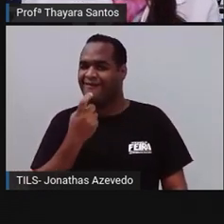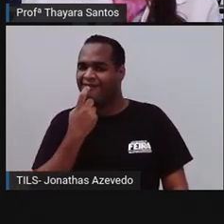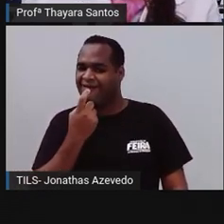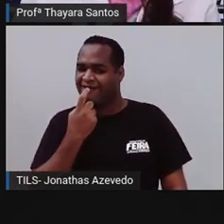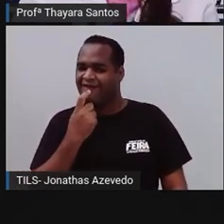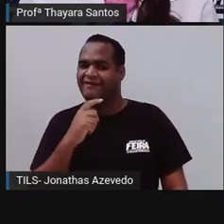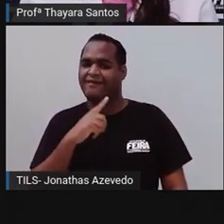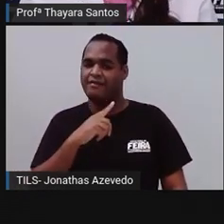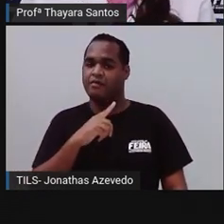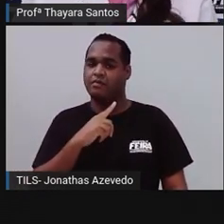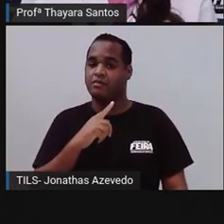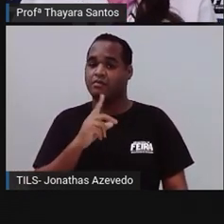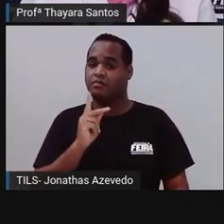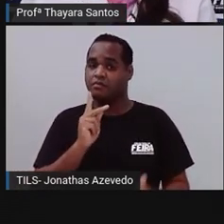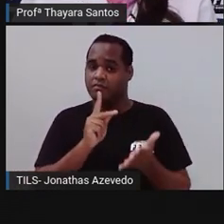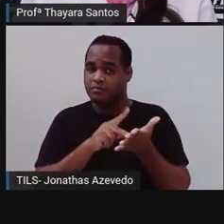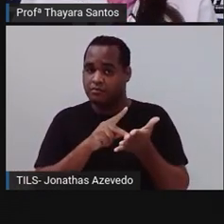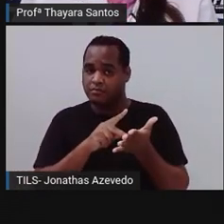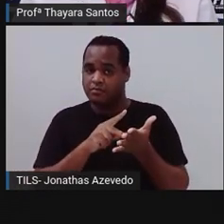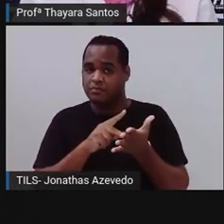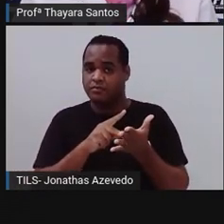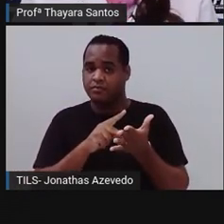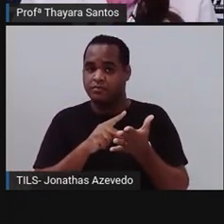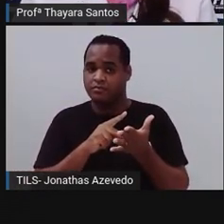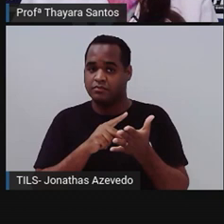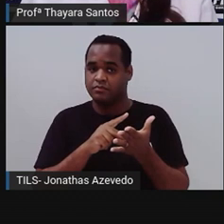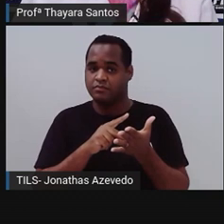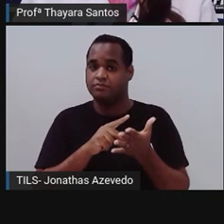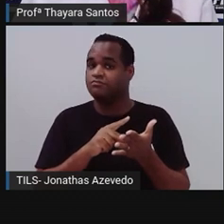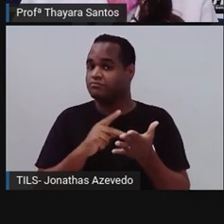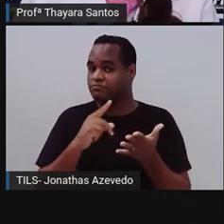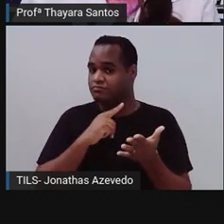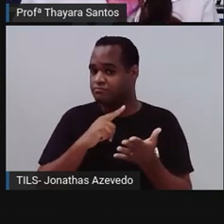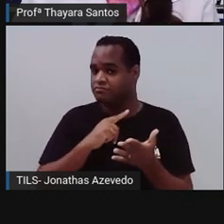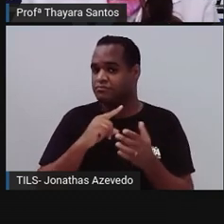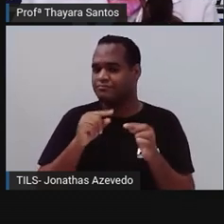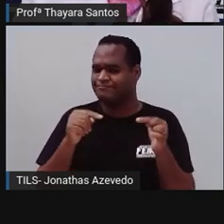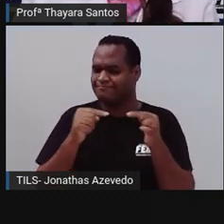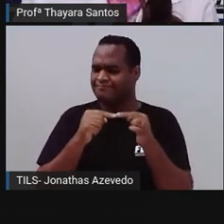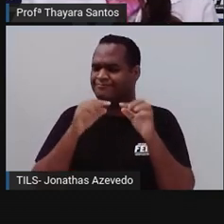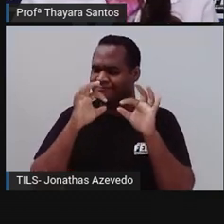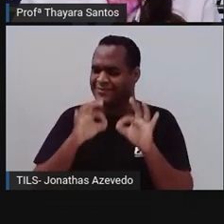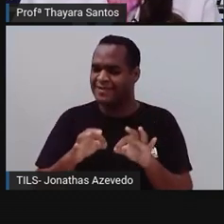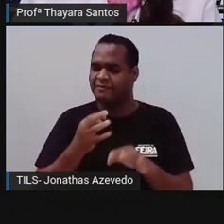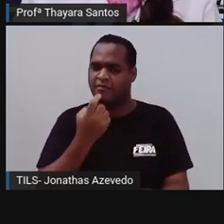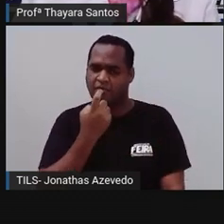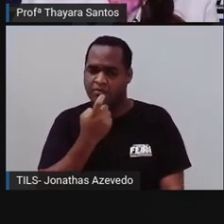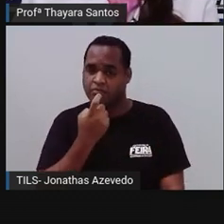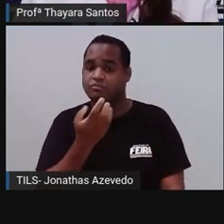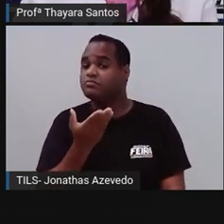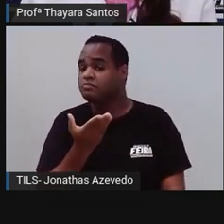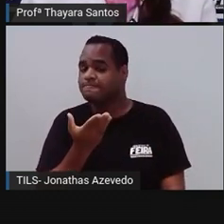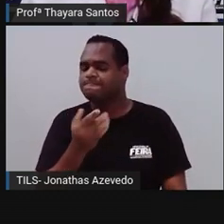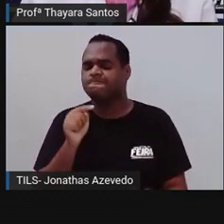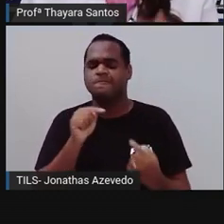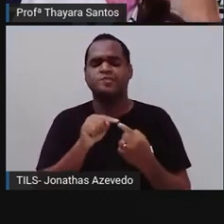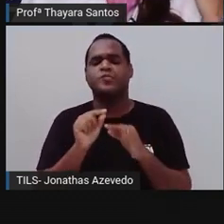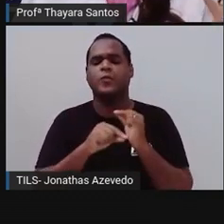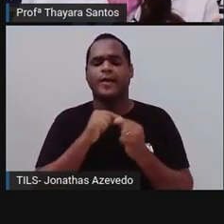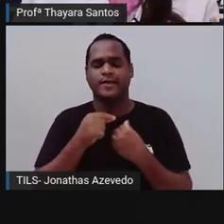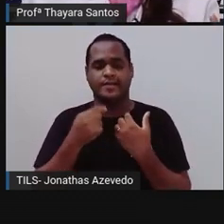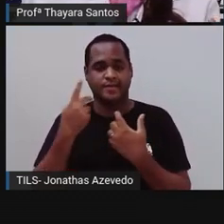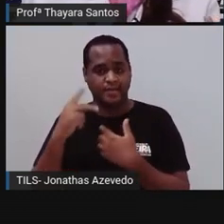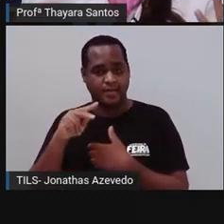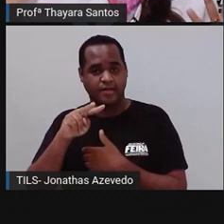osso. Isso é verdade? Não é verdade. Não é necessariamente isso. O que diferencia os animais